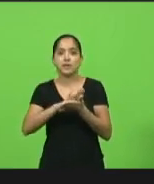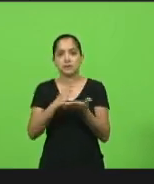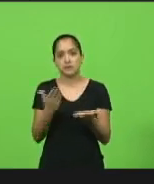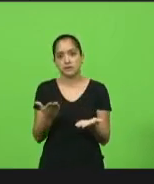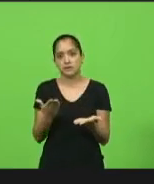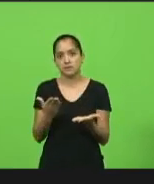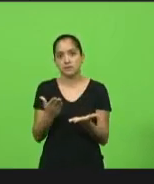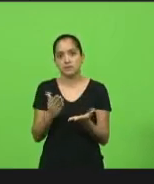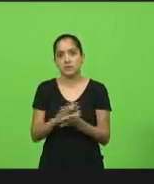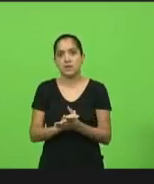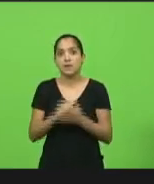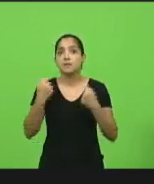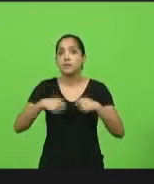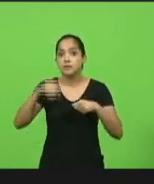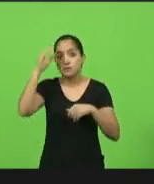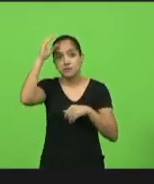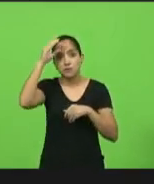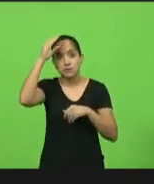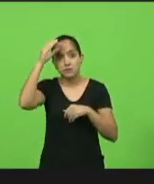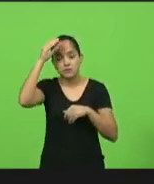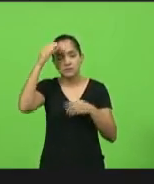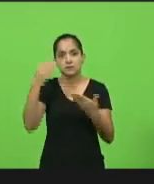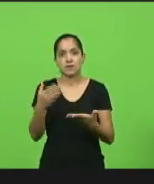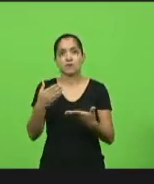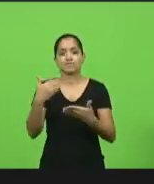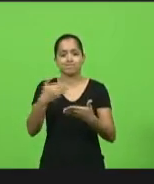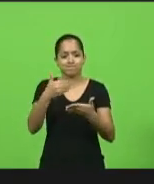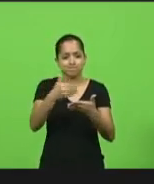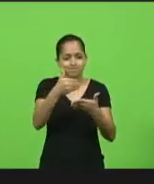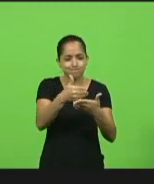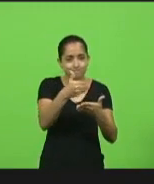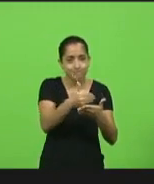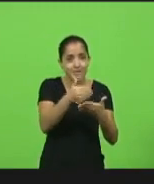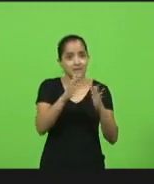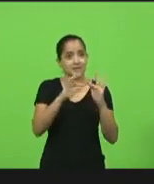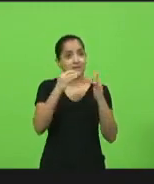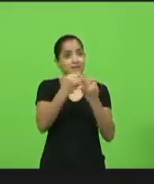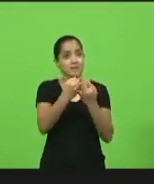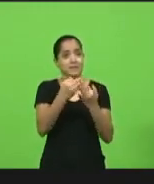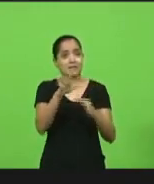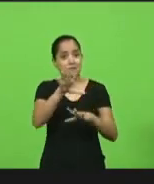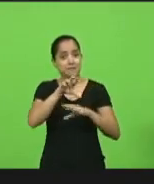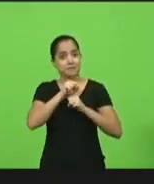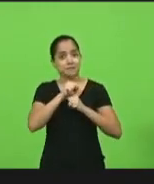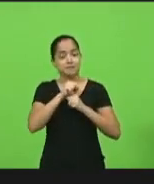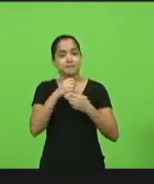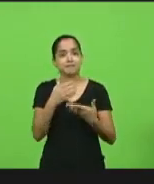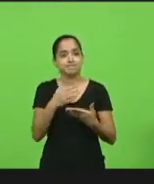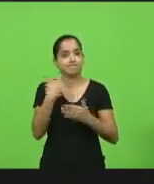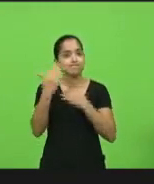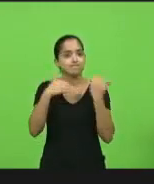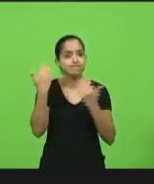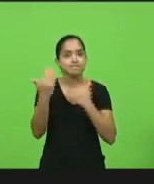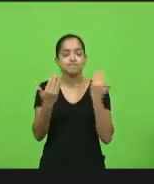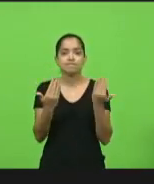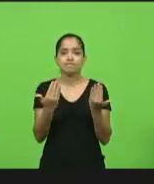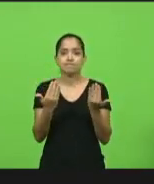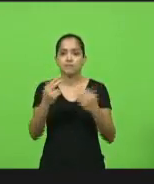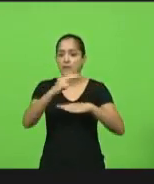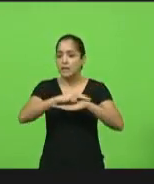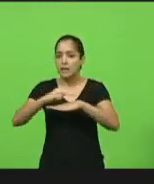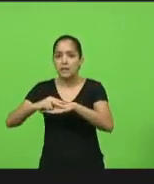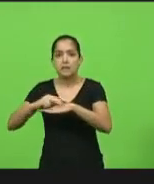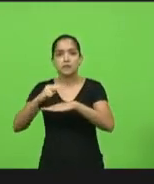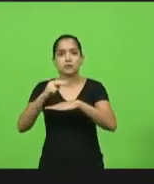Que essas pessoas se conscientizem. Está cada vez mais perto da casa da gente. O vírus está matando. Está matando. Não tem mais leito de UTI.